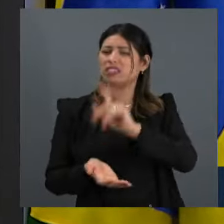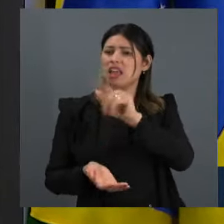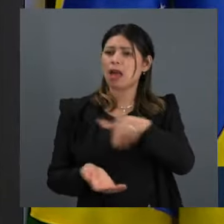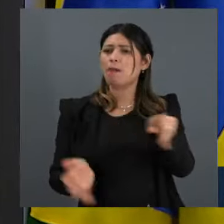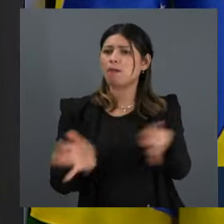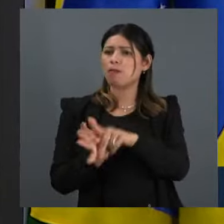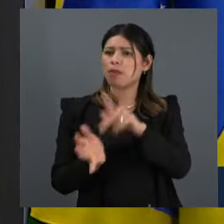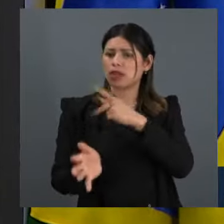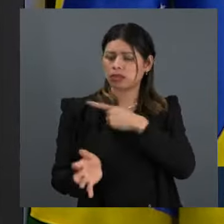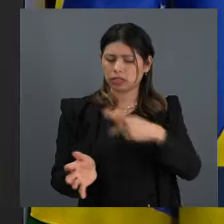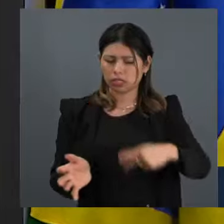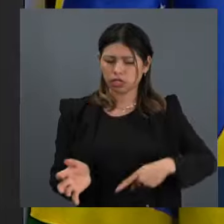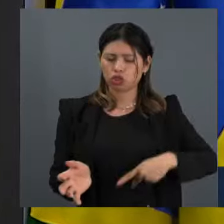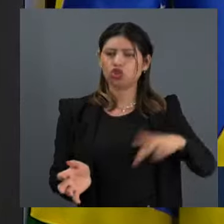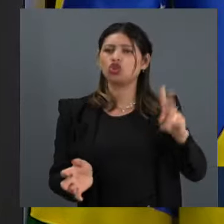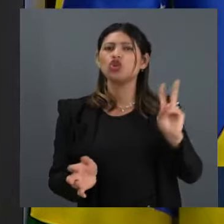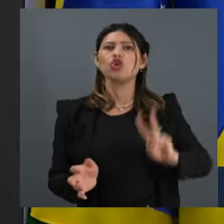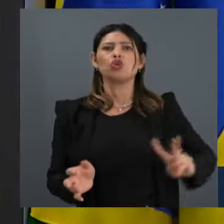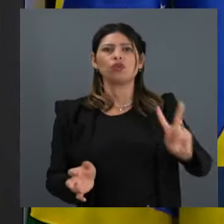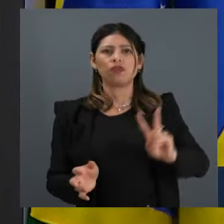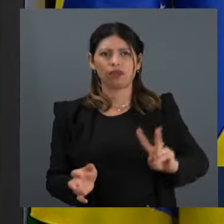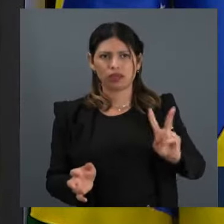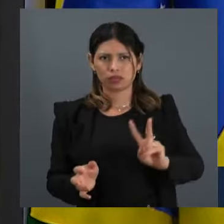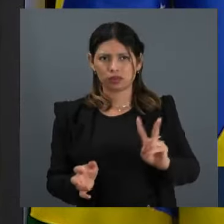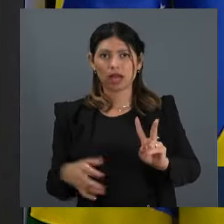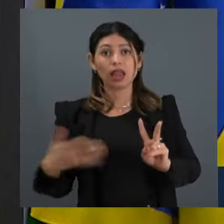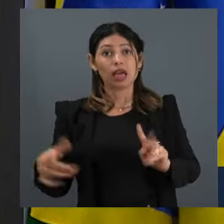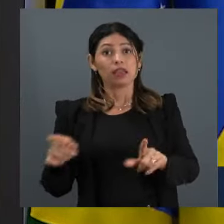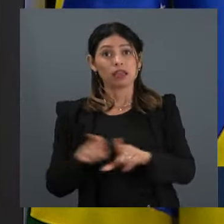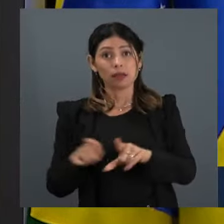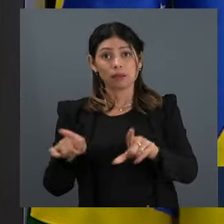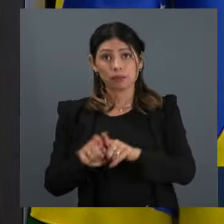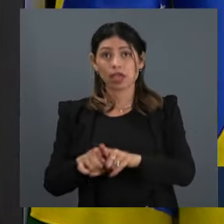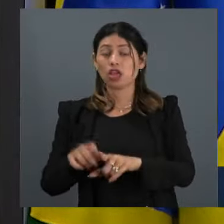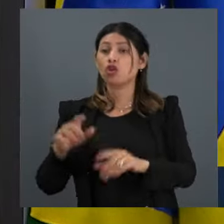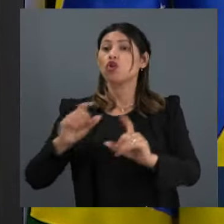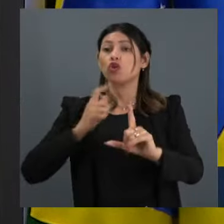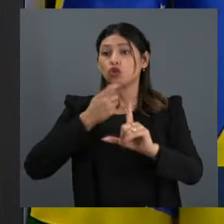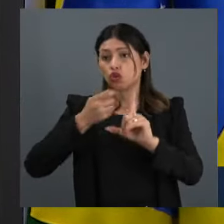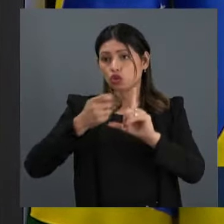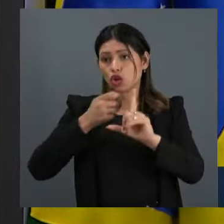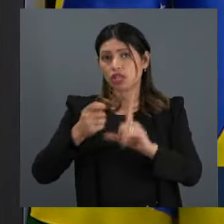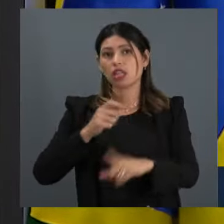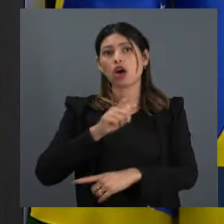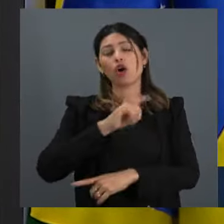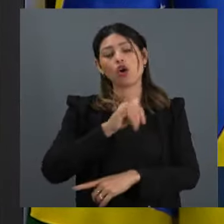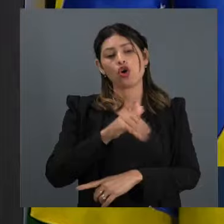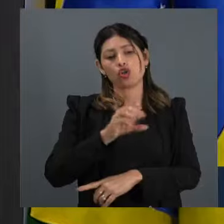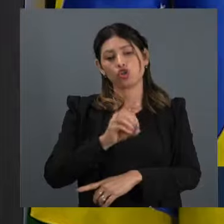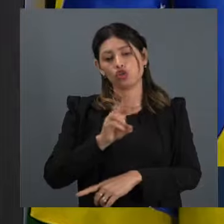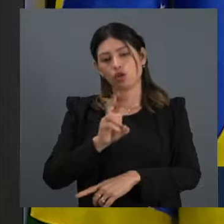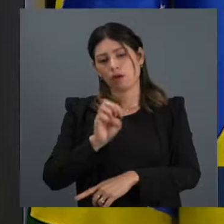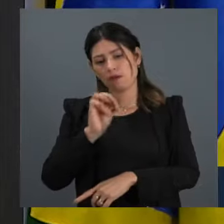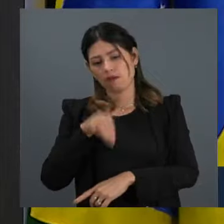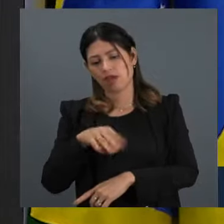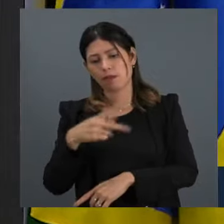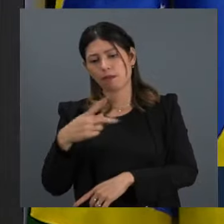outra, proibindo a Jovem Pan de fazer qualquer referência a Lula como ex-presidiário